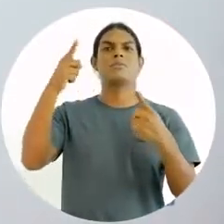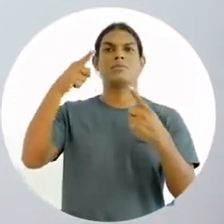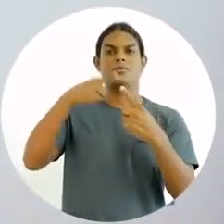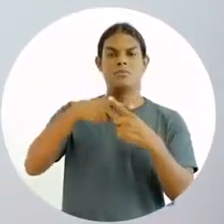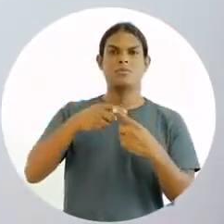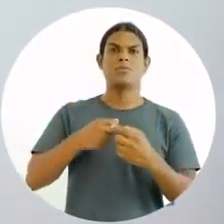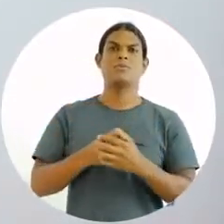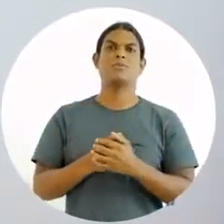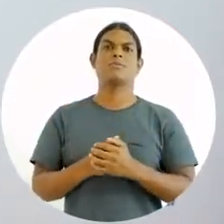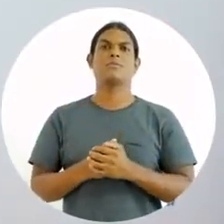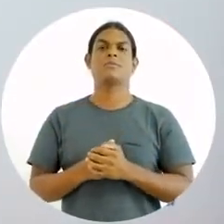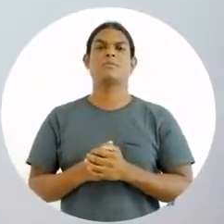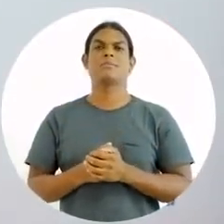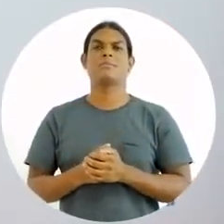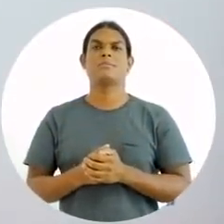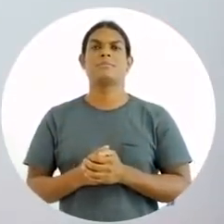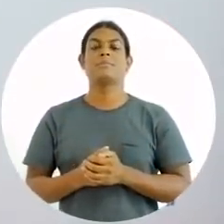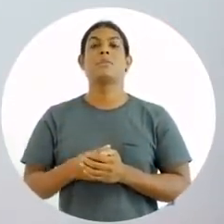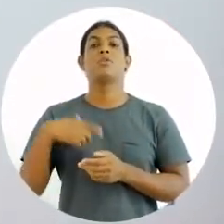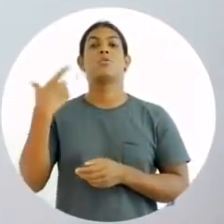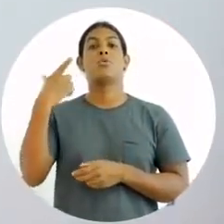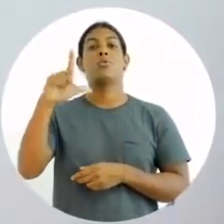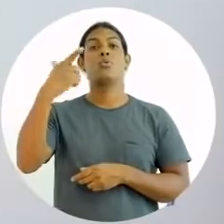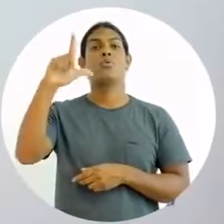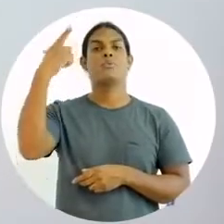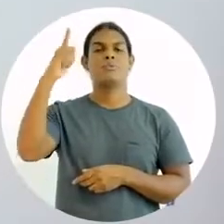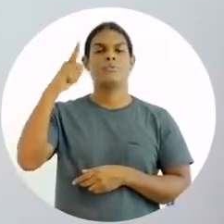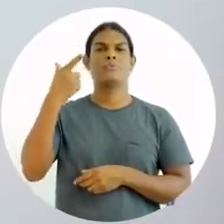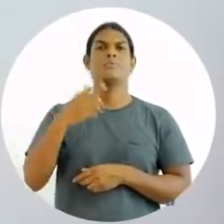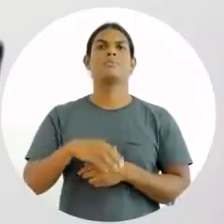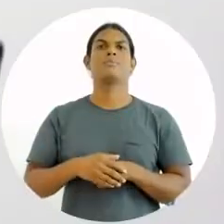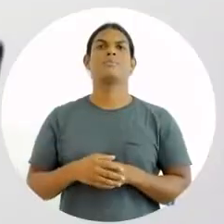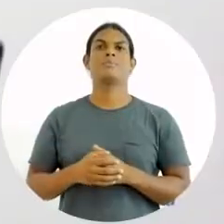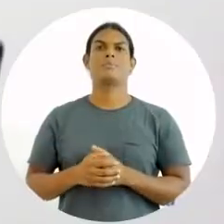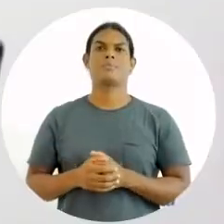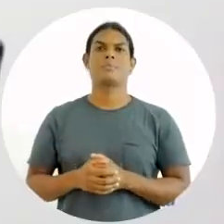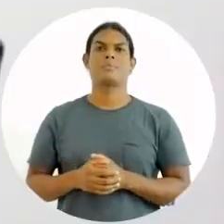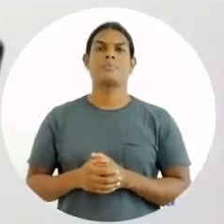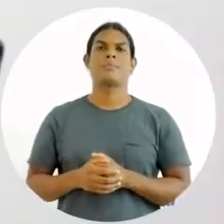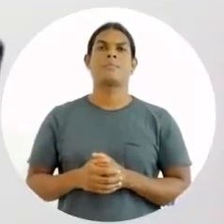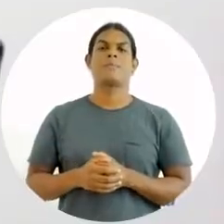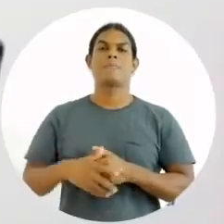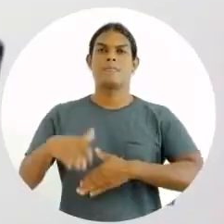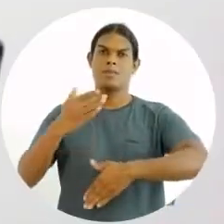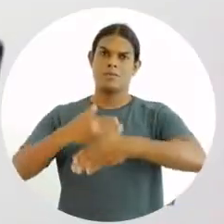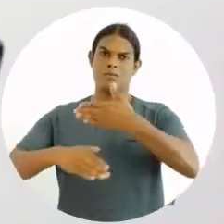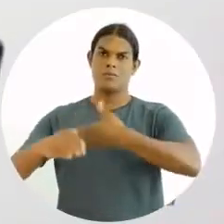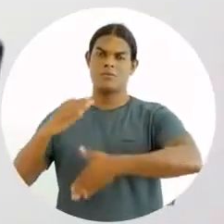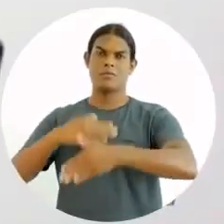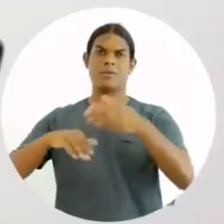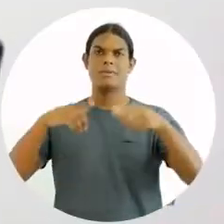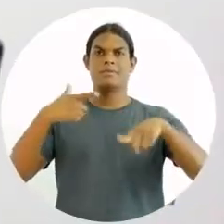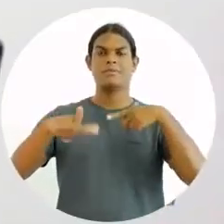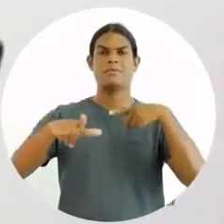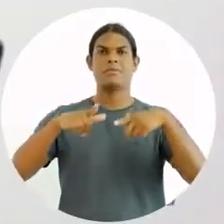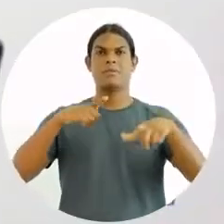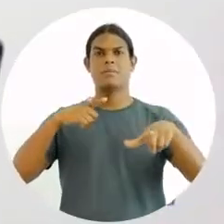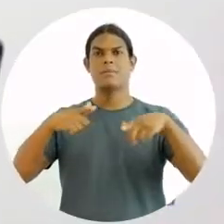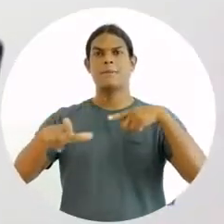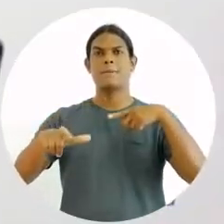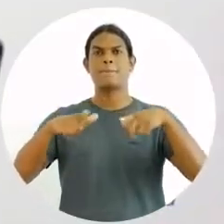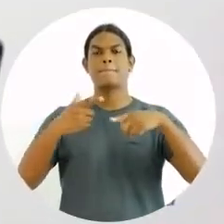E os seus resultados, nesse momento, a lucratividade. Então, ela diz o seguinte, o relacionamento do trabalho, a